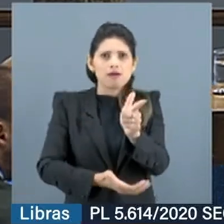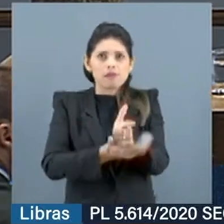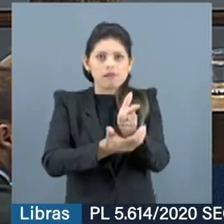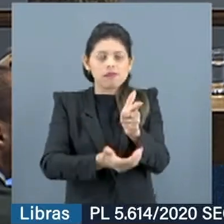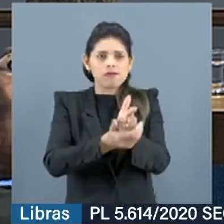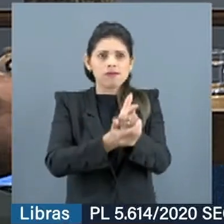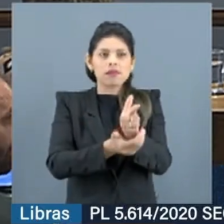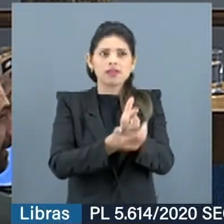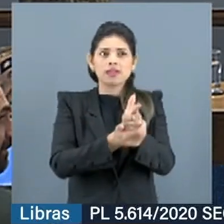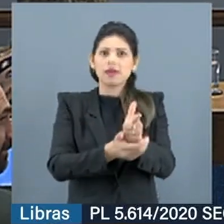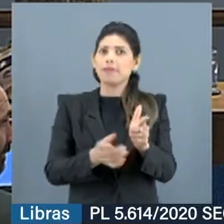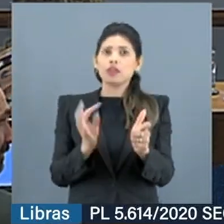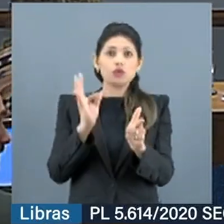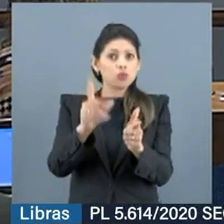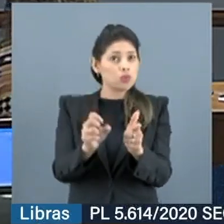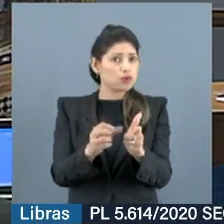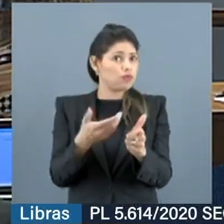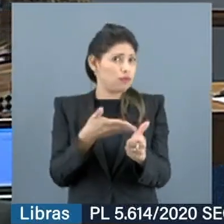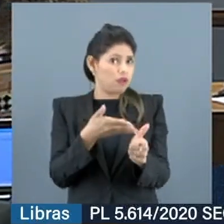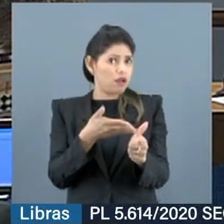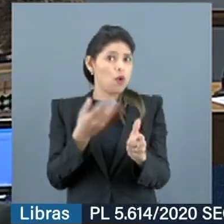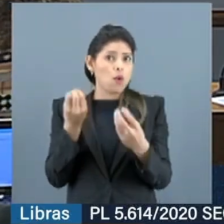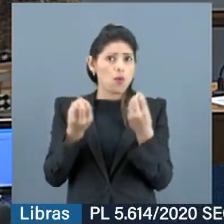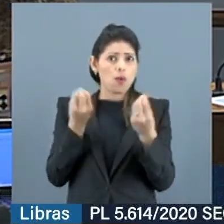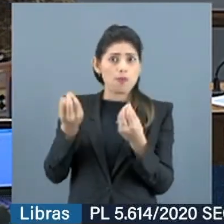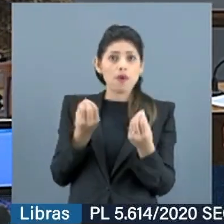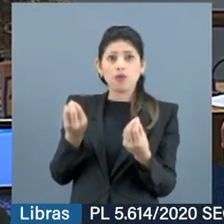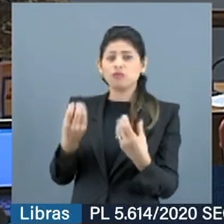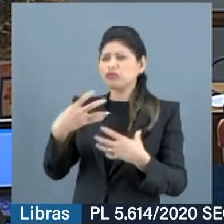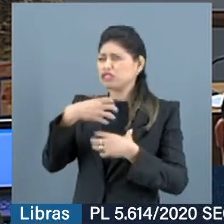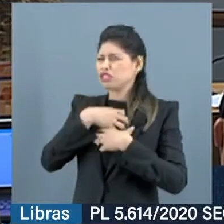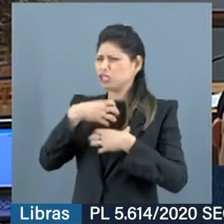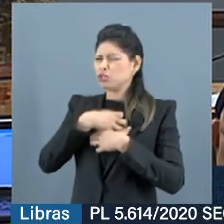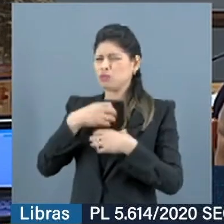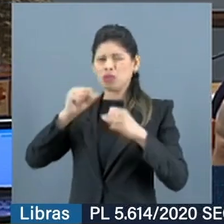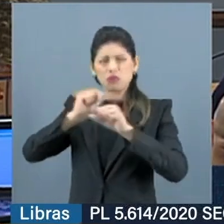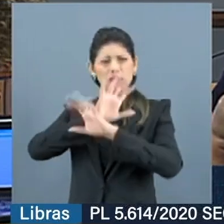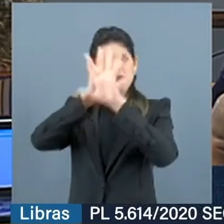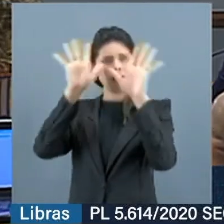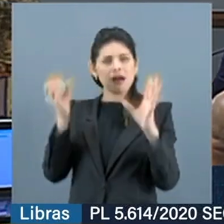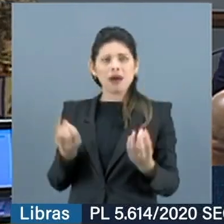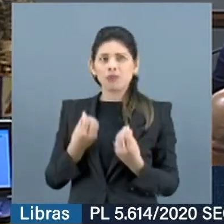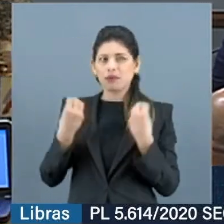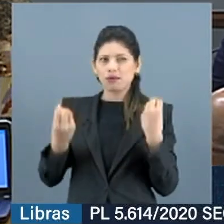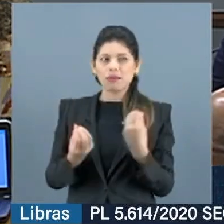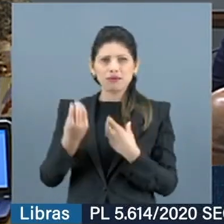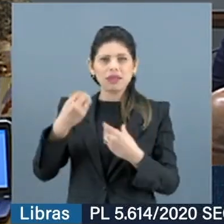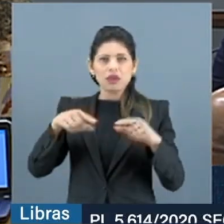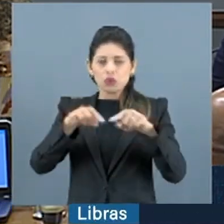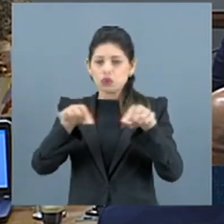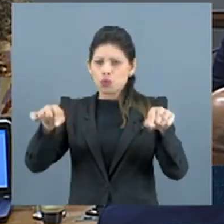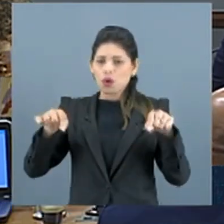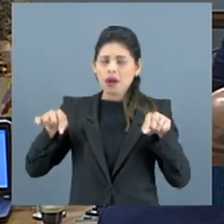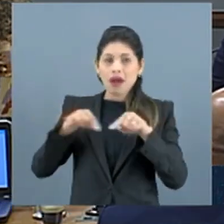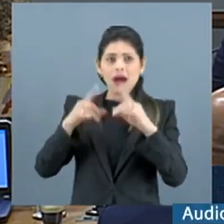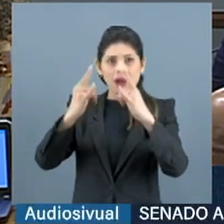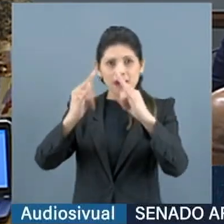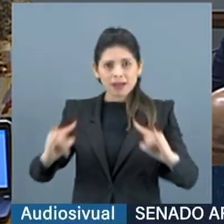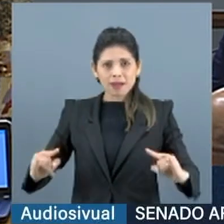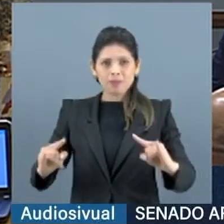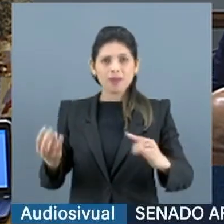Laura. Sentimento claro de guerra dentro do acampamento. E aí eu quero